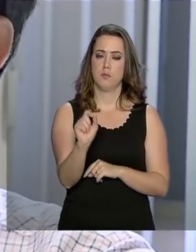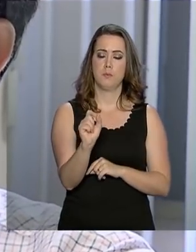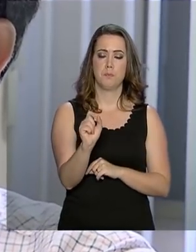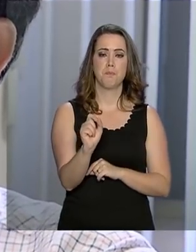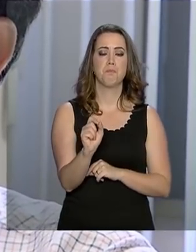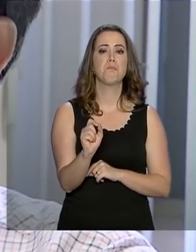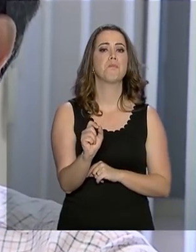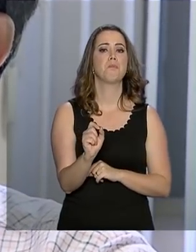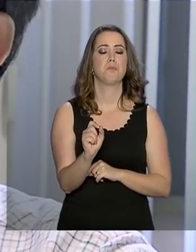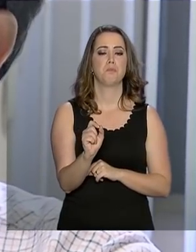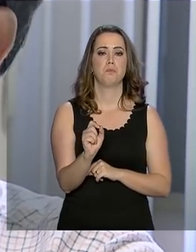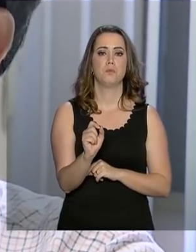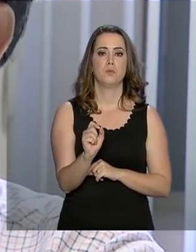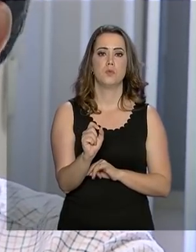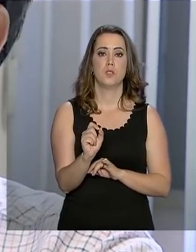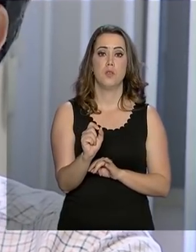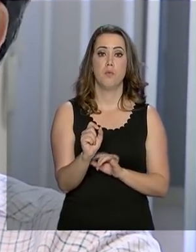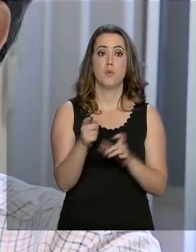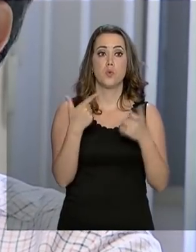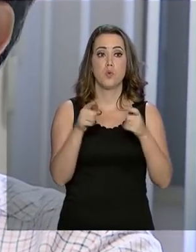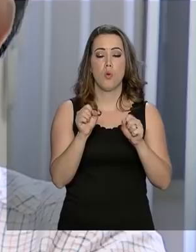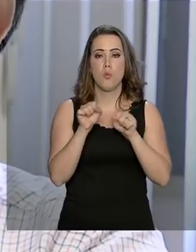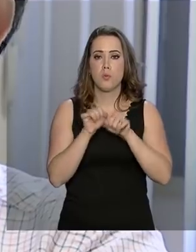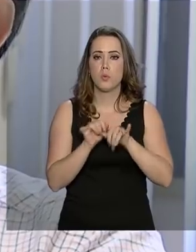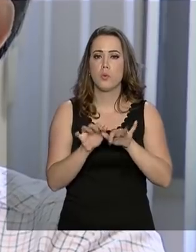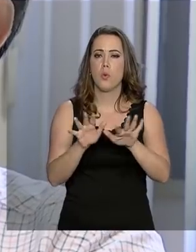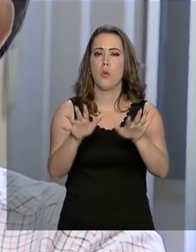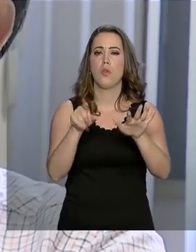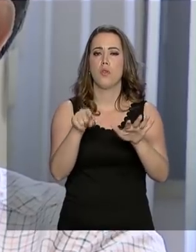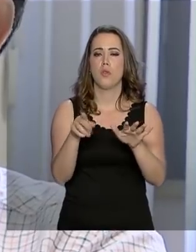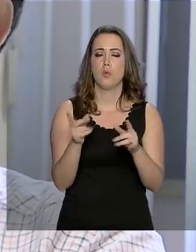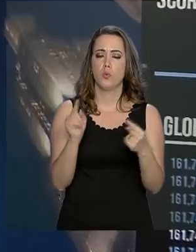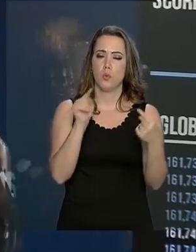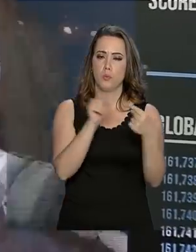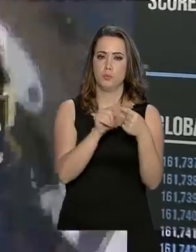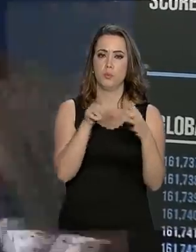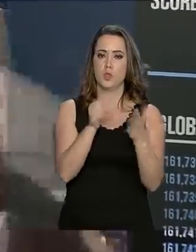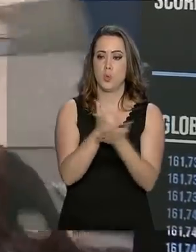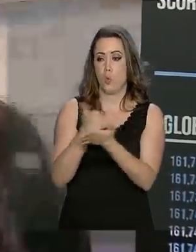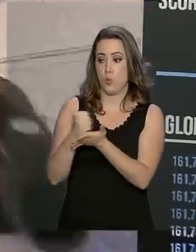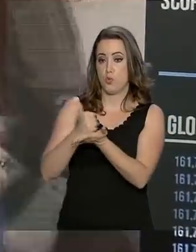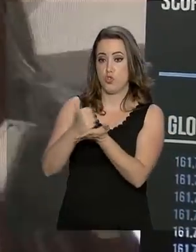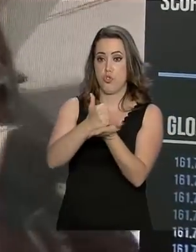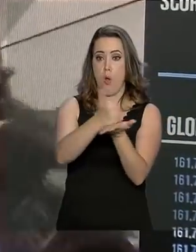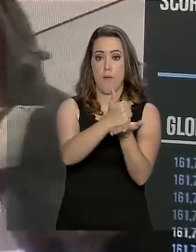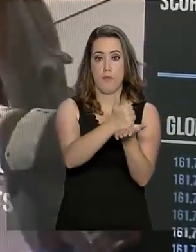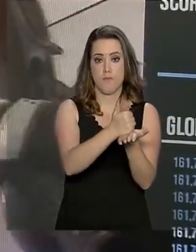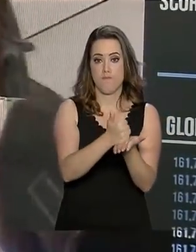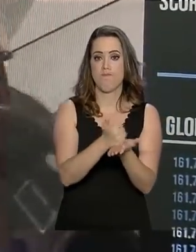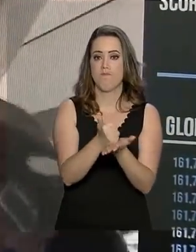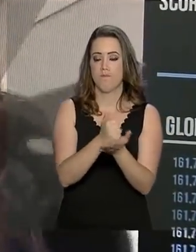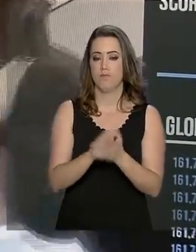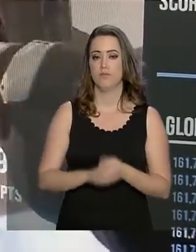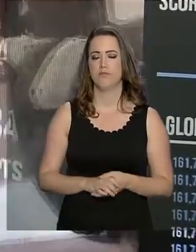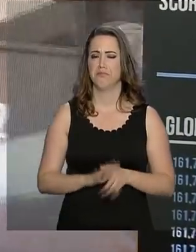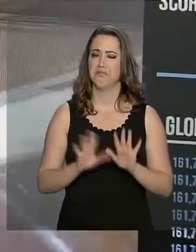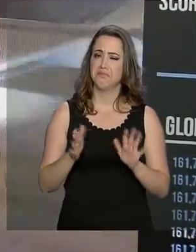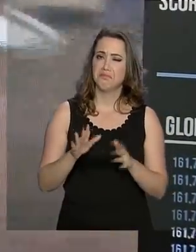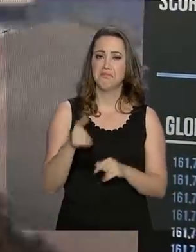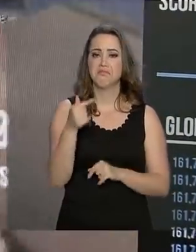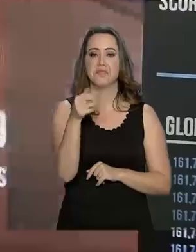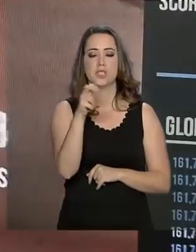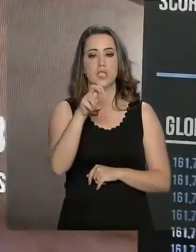as aceleradoras voltadas para esse segmento. Cerca de 75 milhões de pessoas